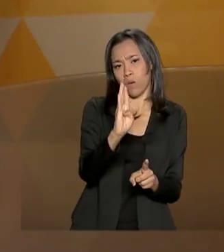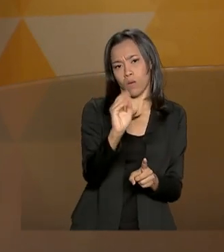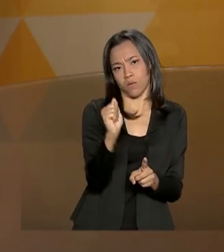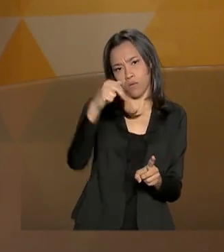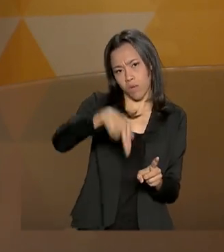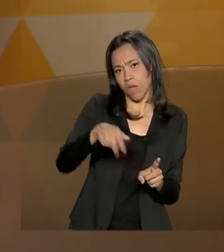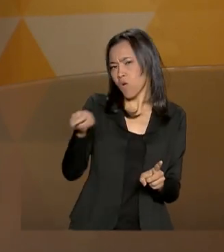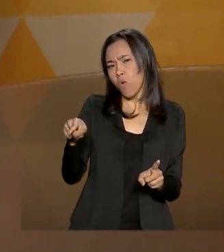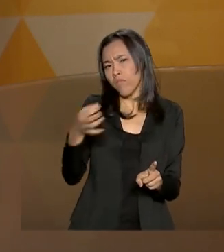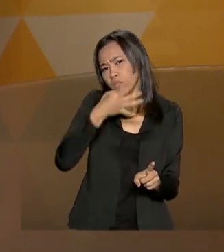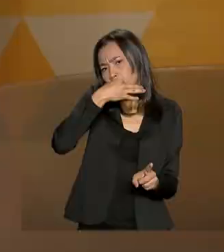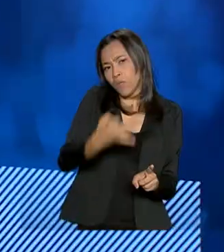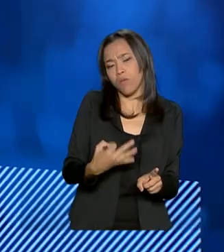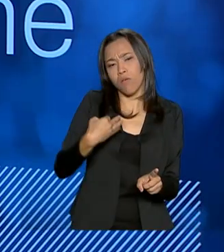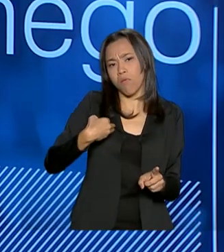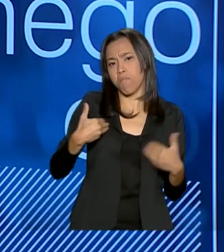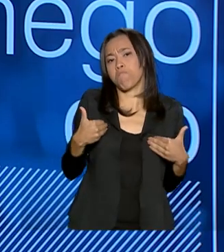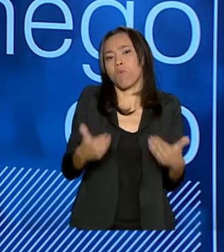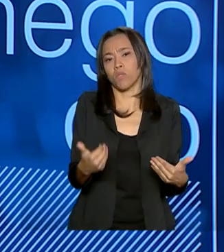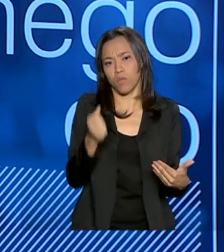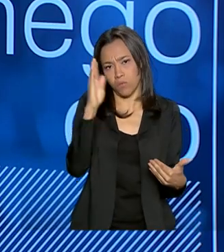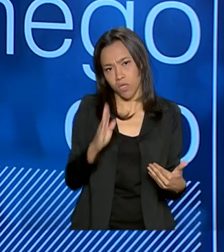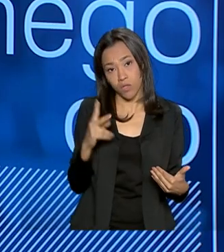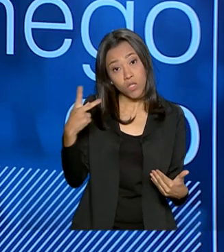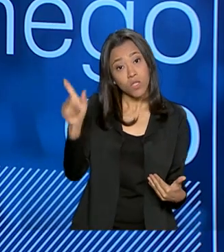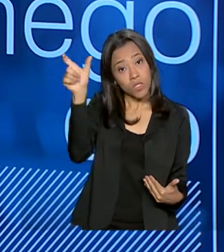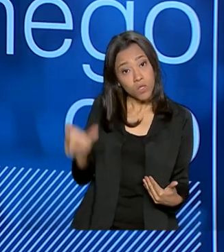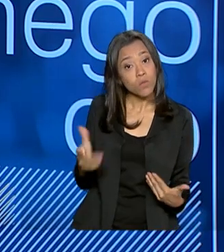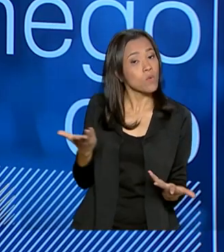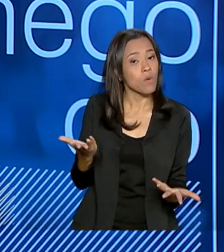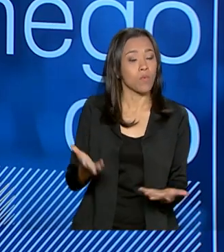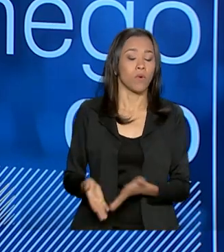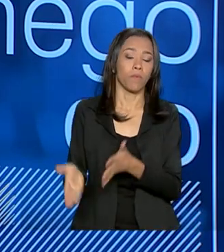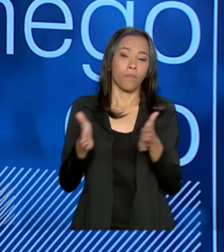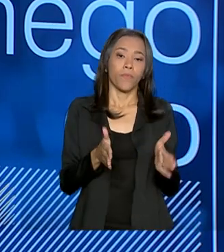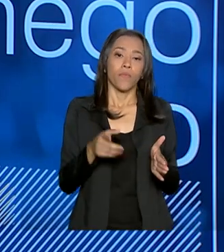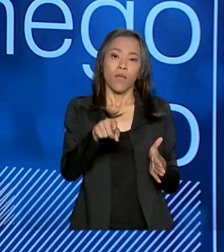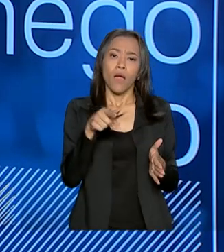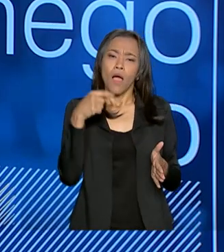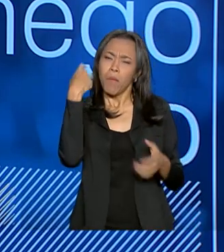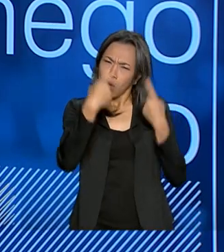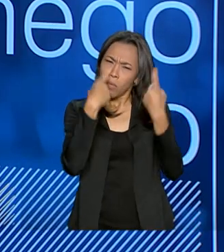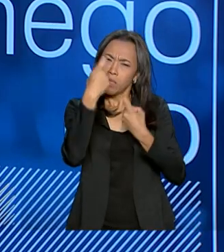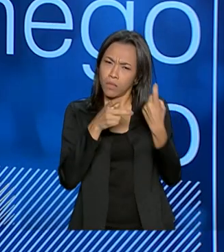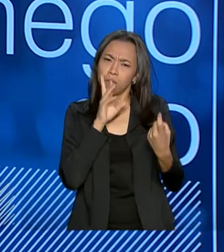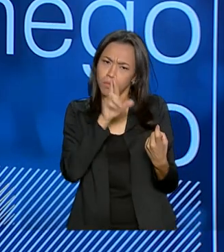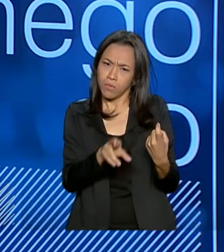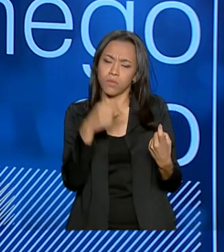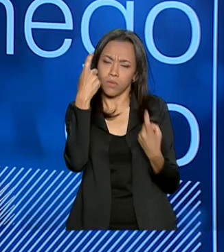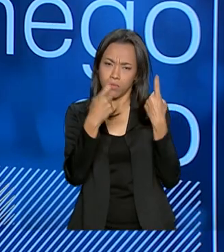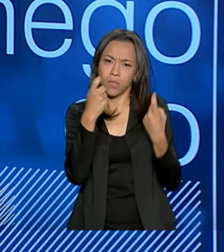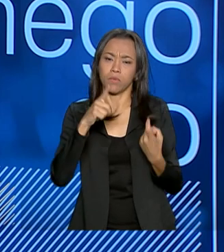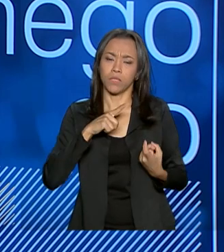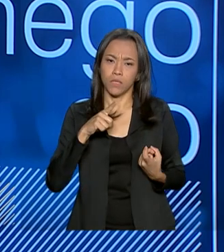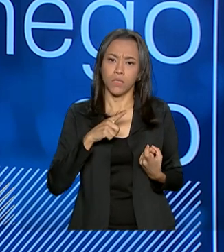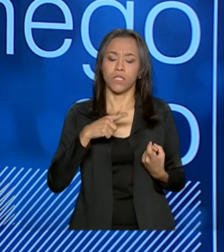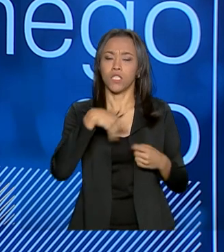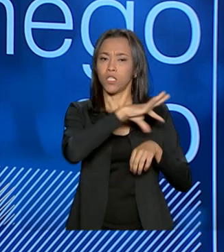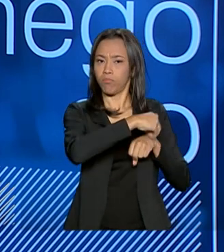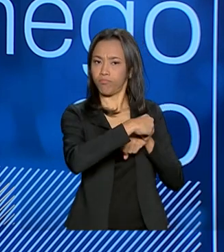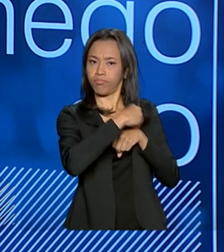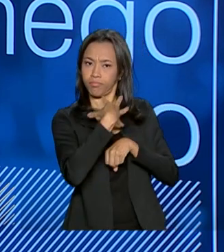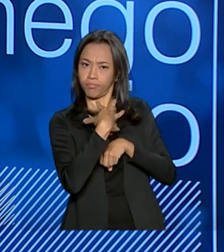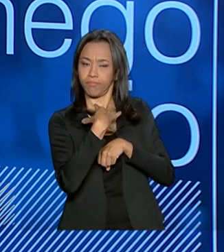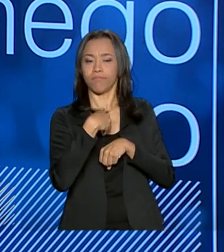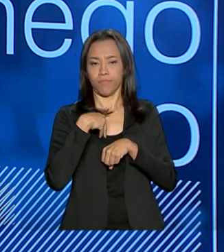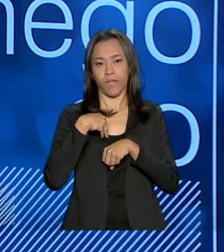e do senhor? A grande preocupação que eu tinha e tenho, e foi a orientação que o presidente passou, depois que eu